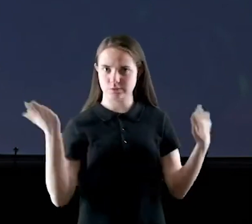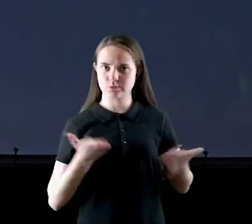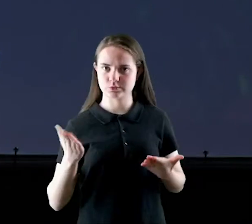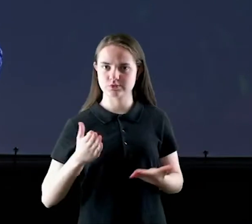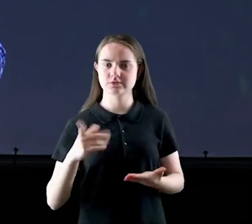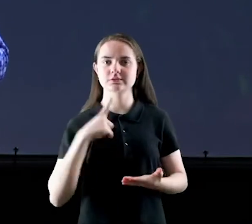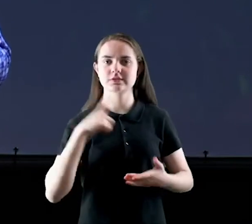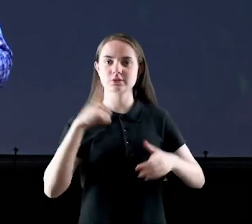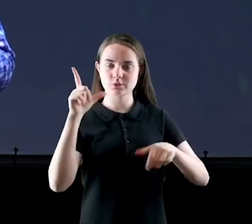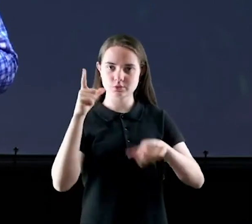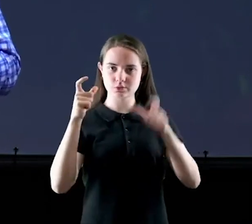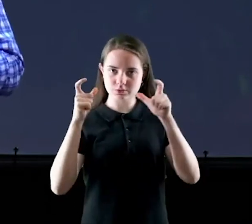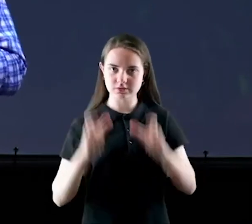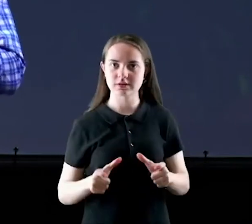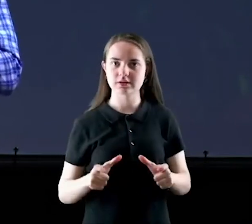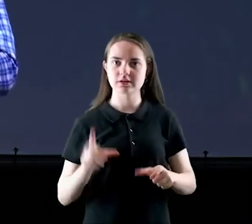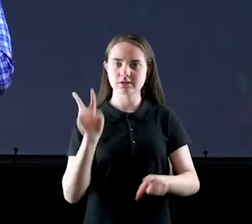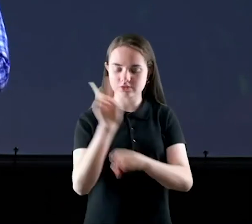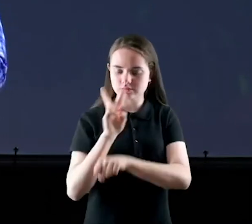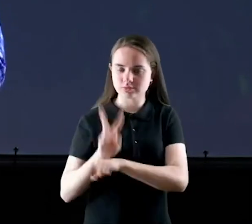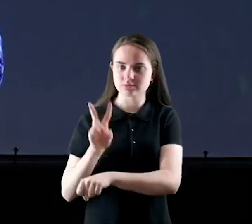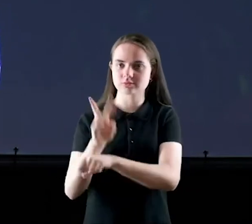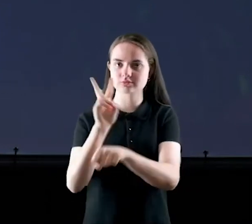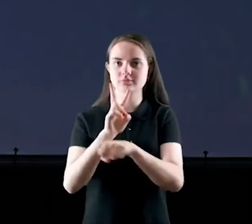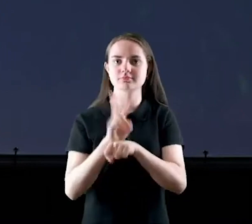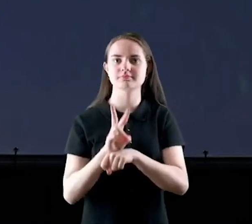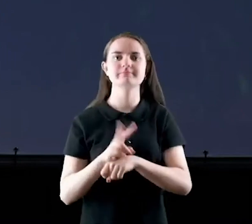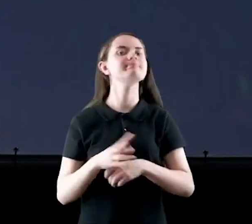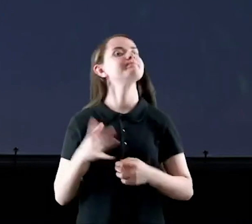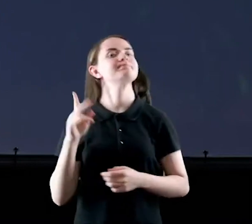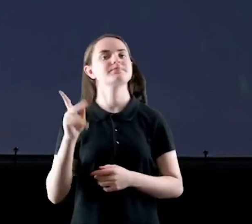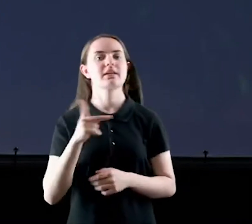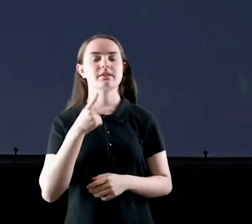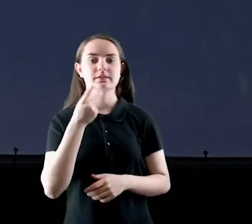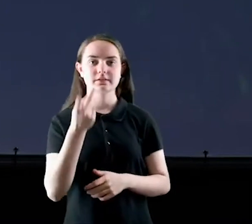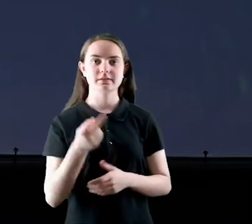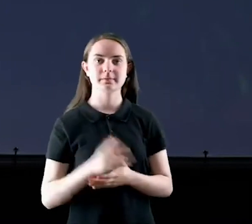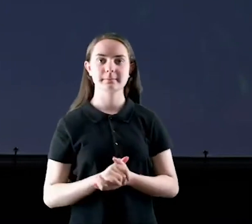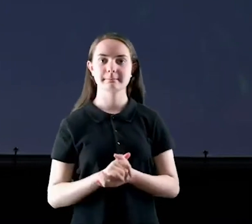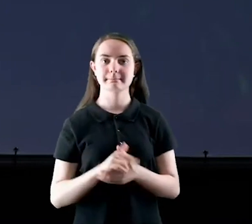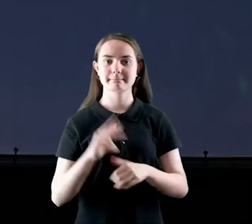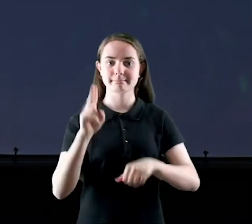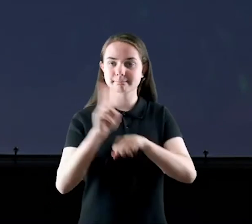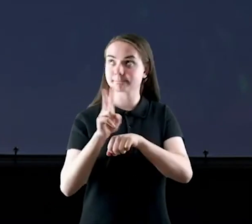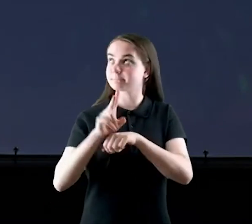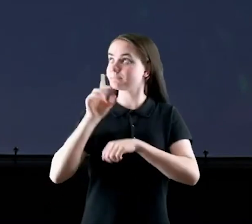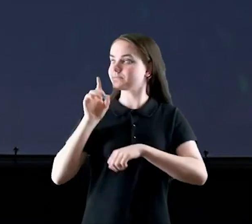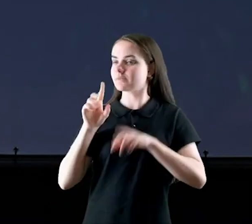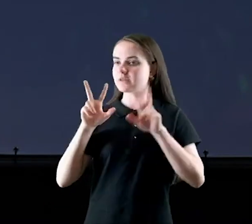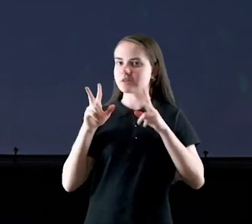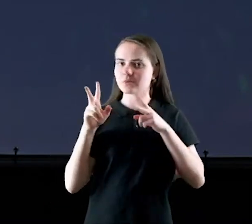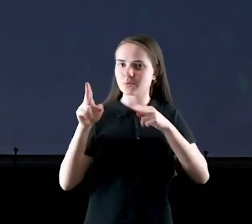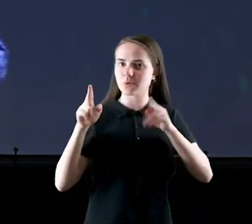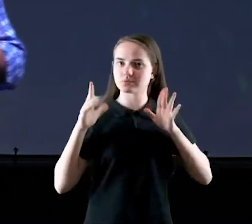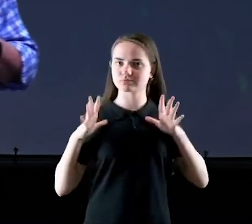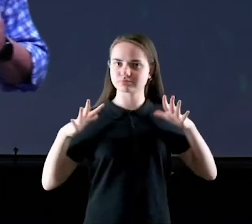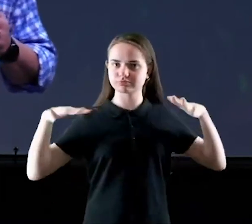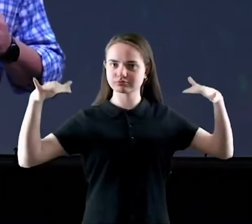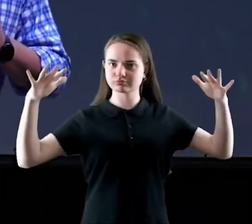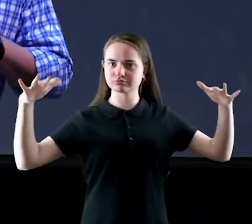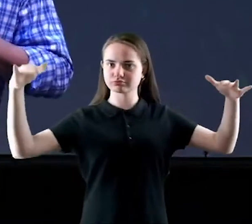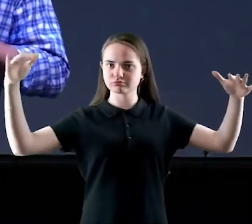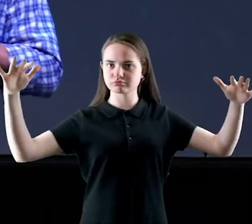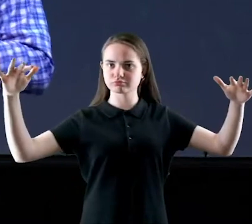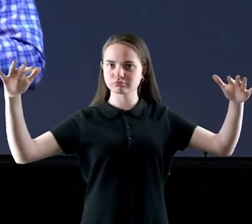proteção eu quero falar sobre a sombra do Todo-Poderoso, como se fossem asas em cima